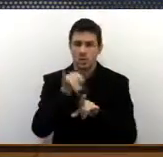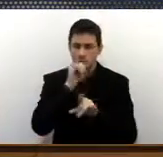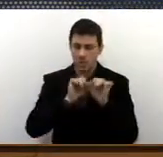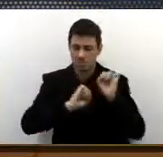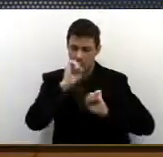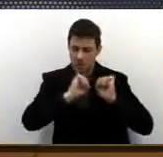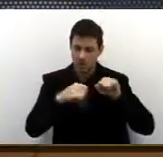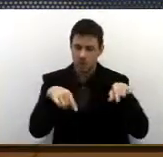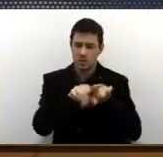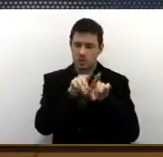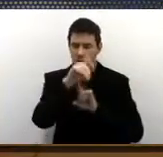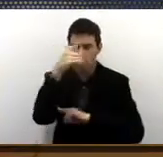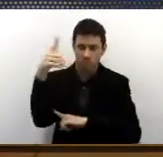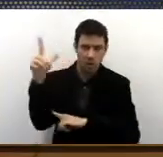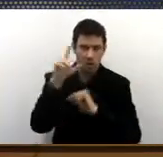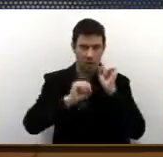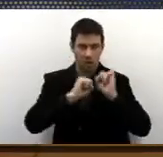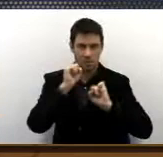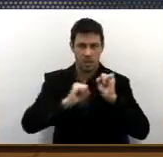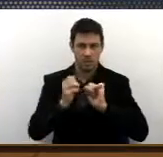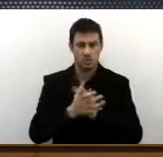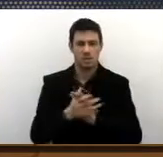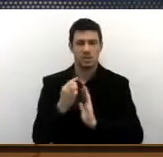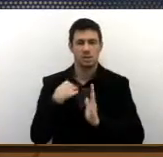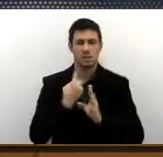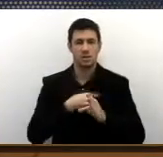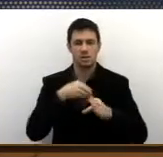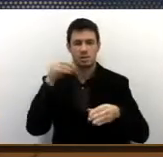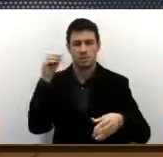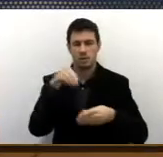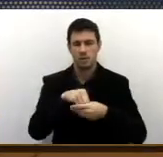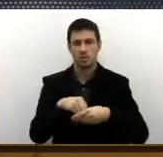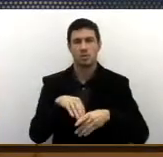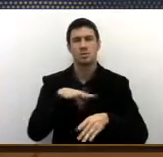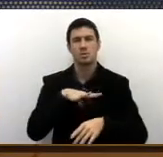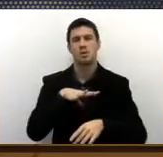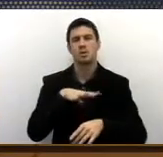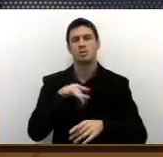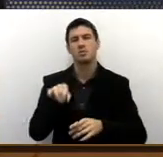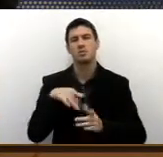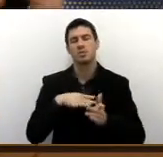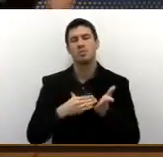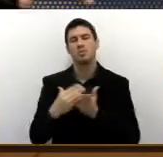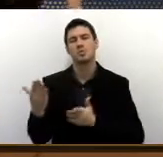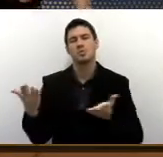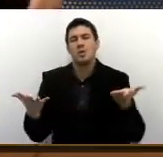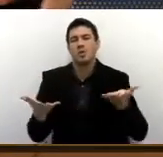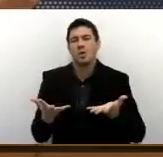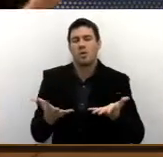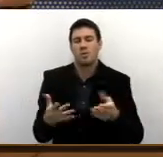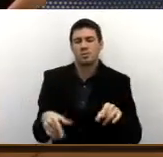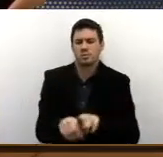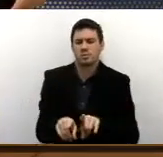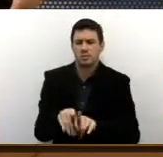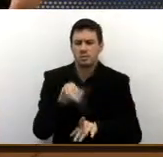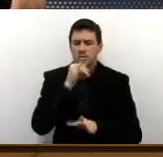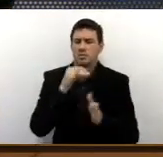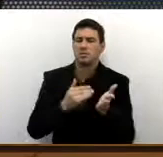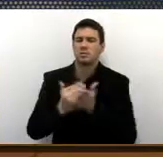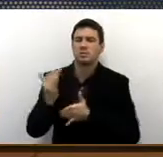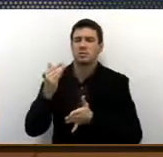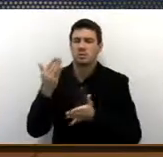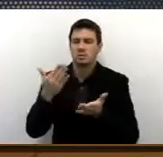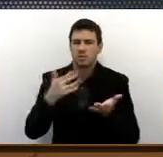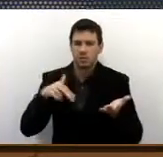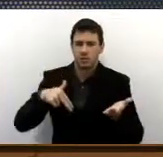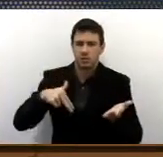uma outra também que está se instalando na cidade, era para começar agora os trabalhos no início de novembro,